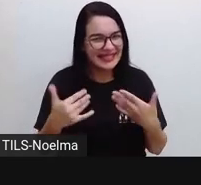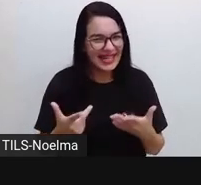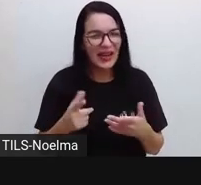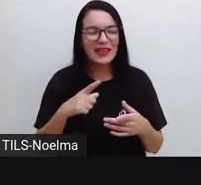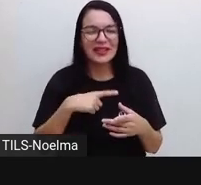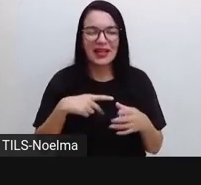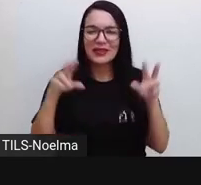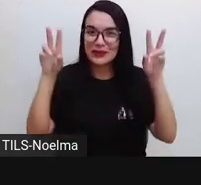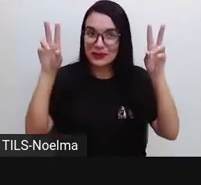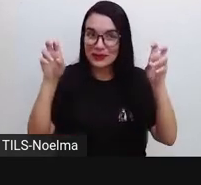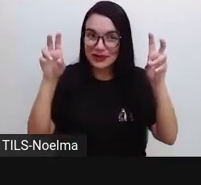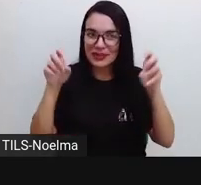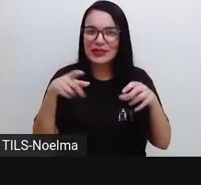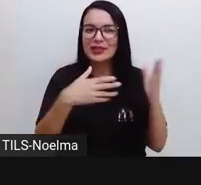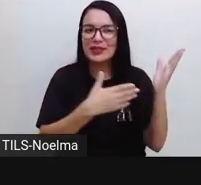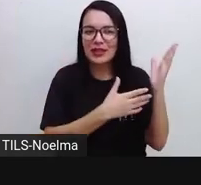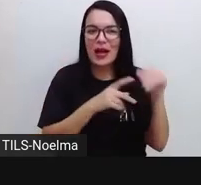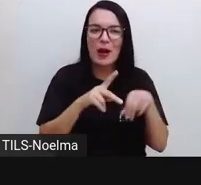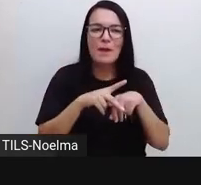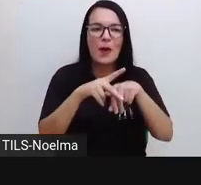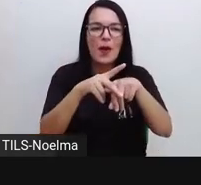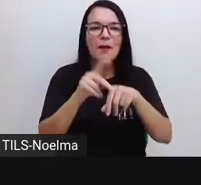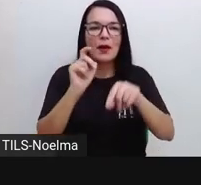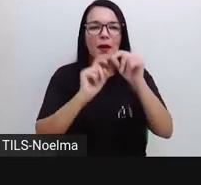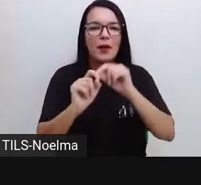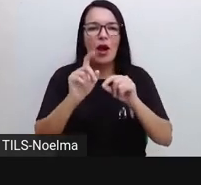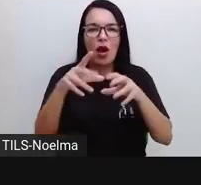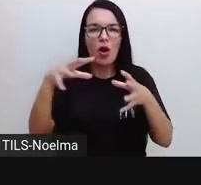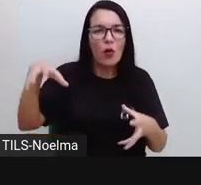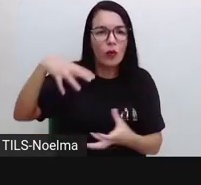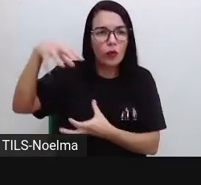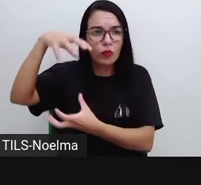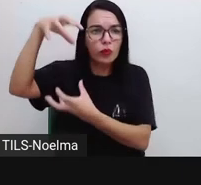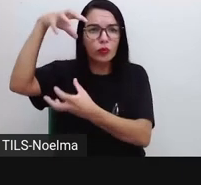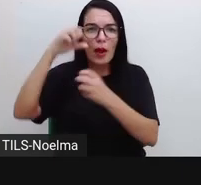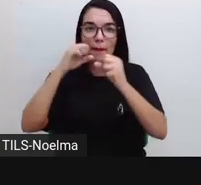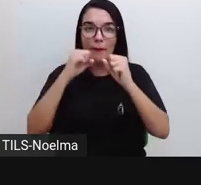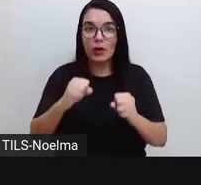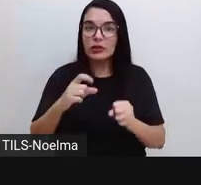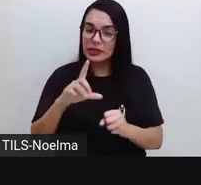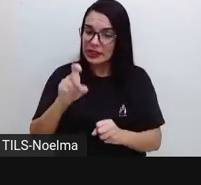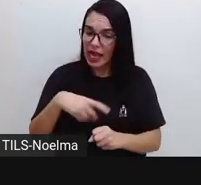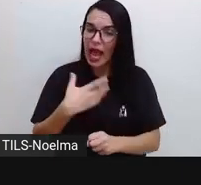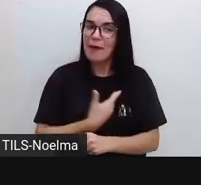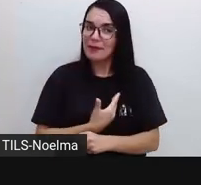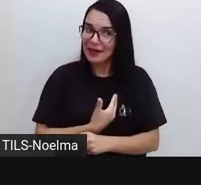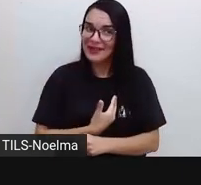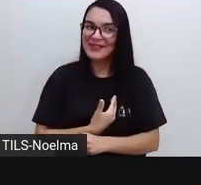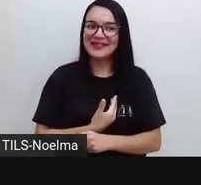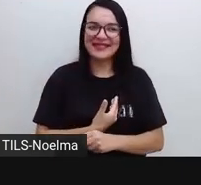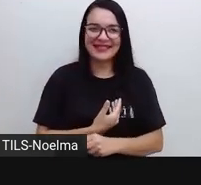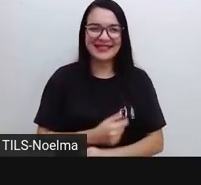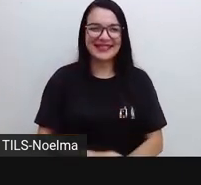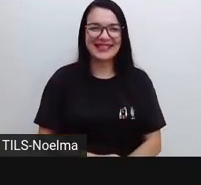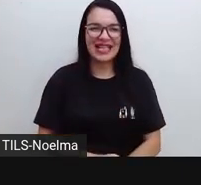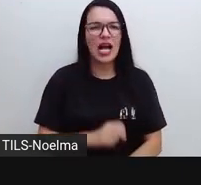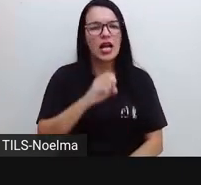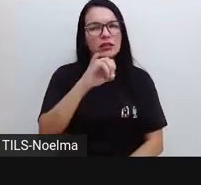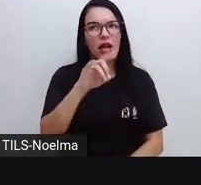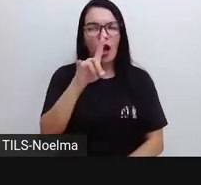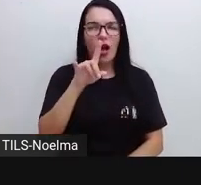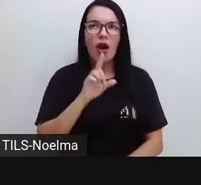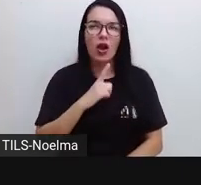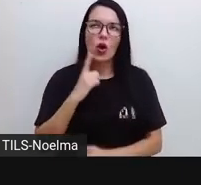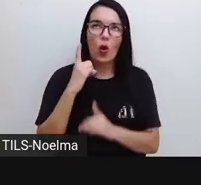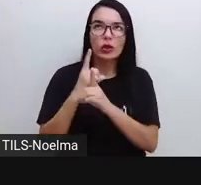o título deste poema. Olha só. Um fantasminha pode ser um amigo. Se por acaso